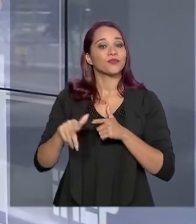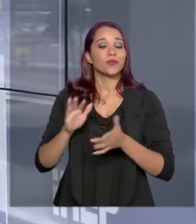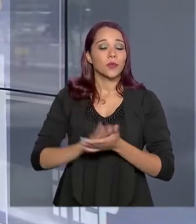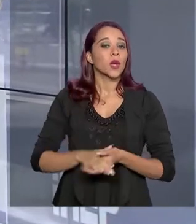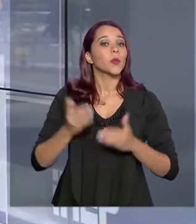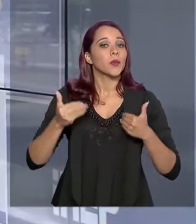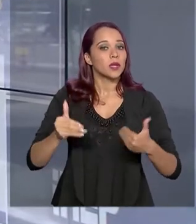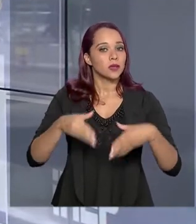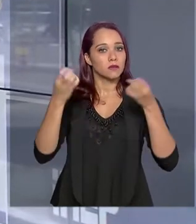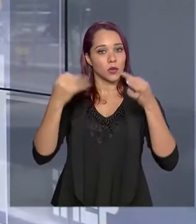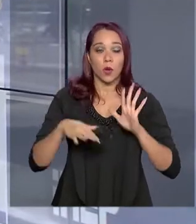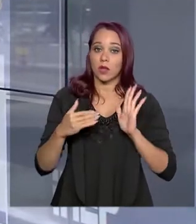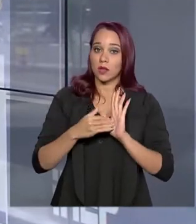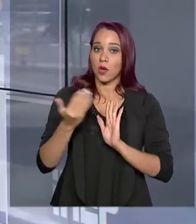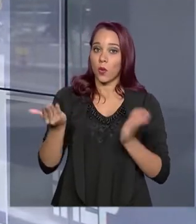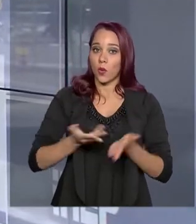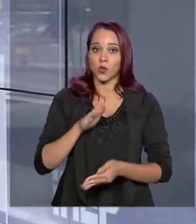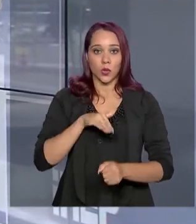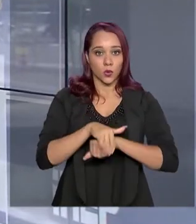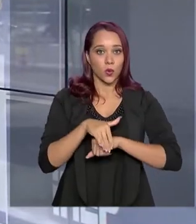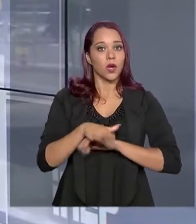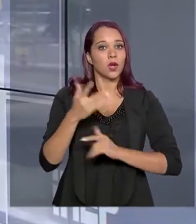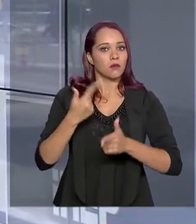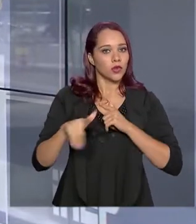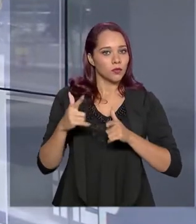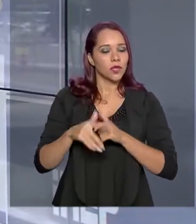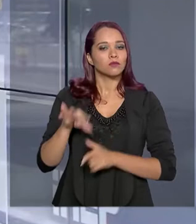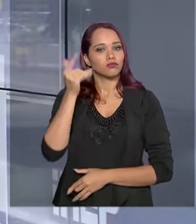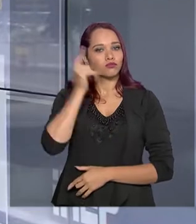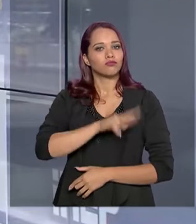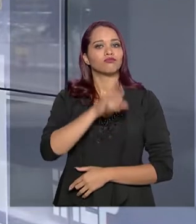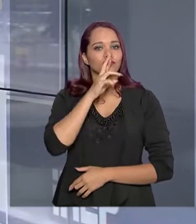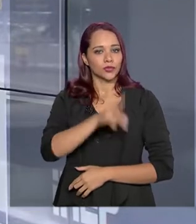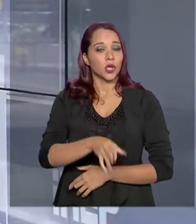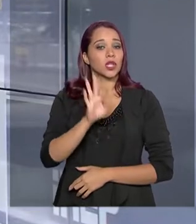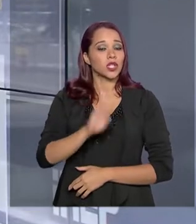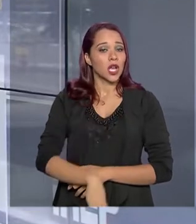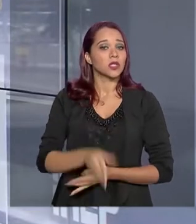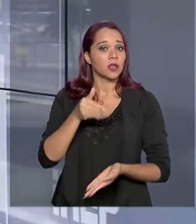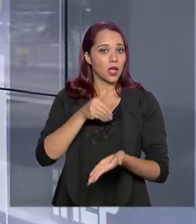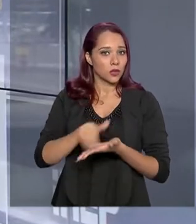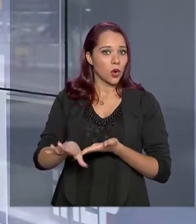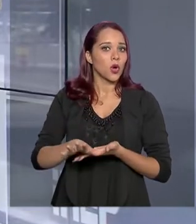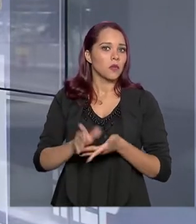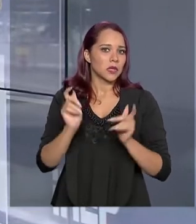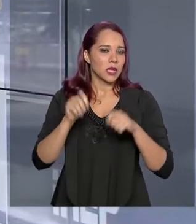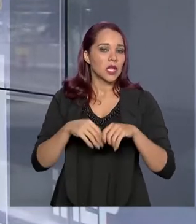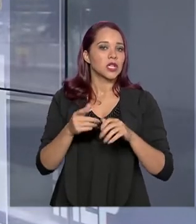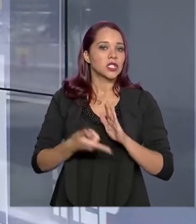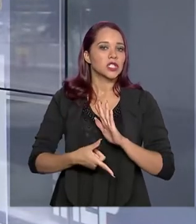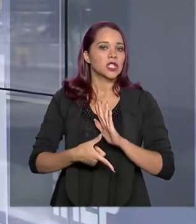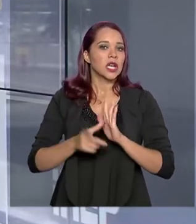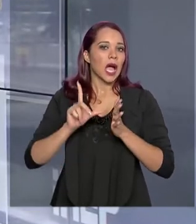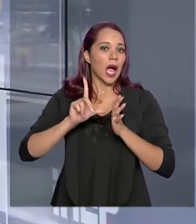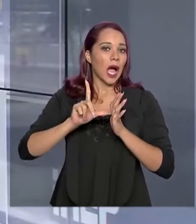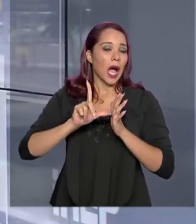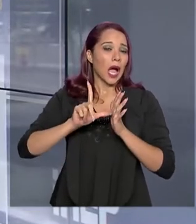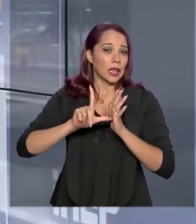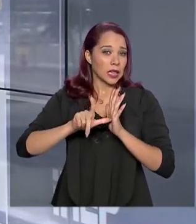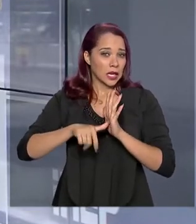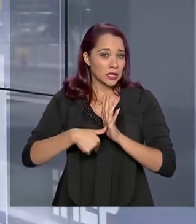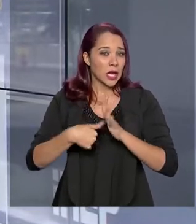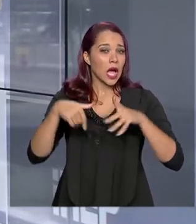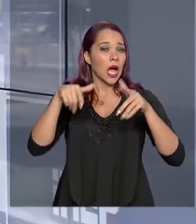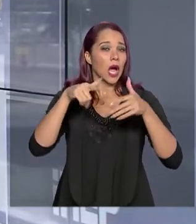ministro afirmou que até hoje à noite o problema seria solucionado e descartou a possibilidade de adiar o início das inscrições do